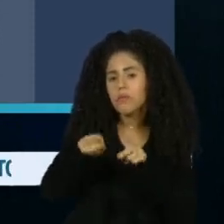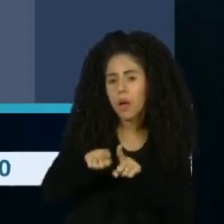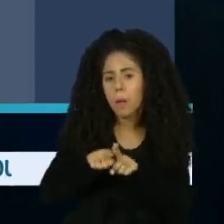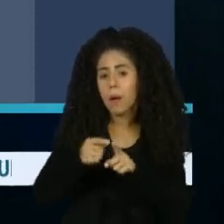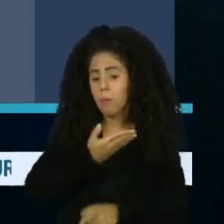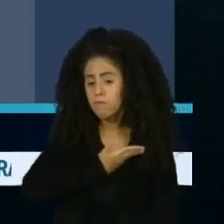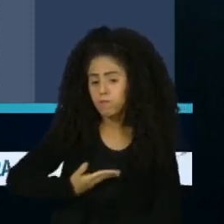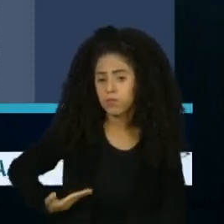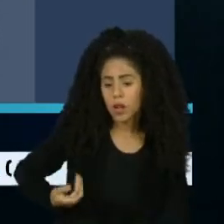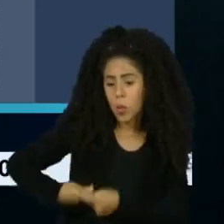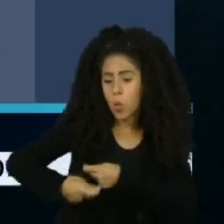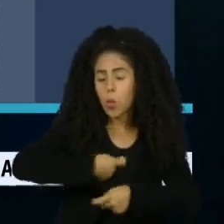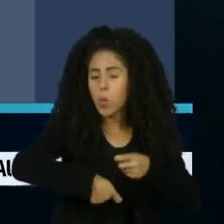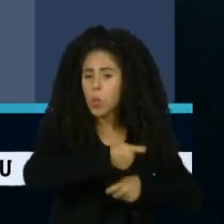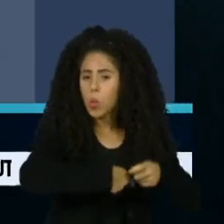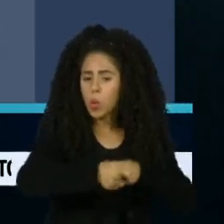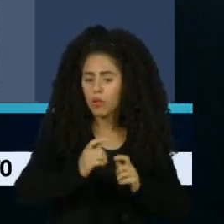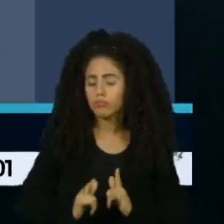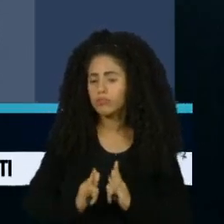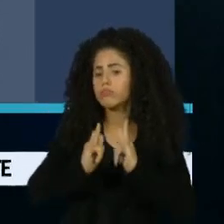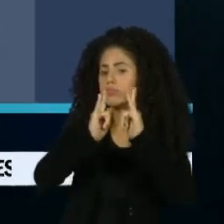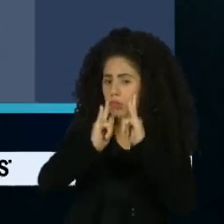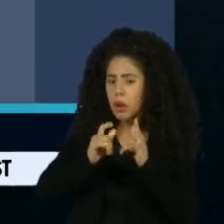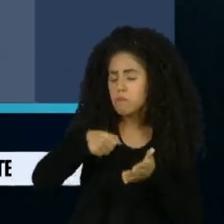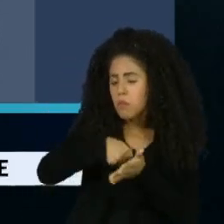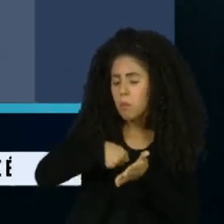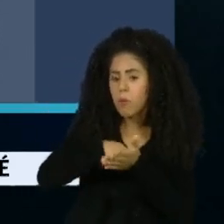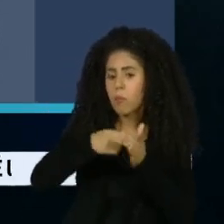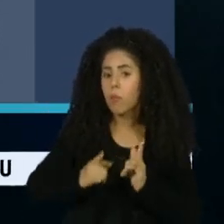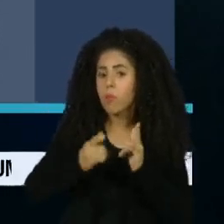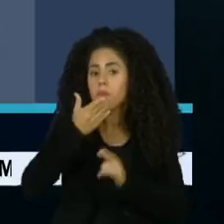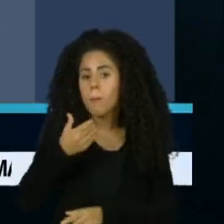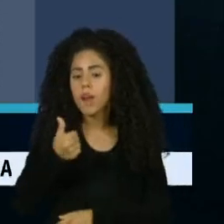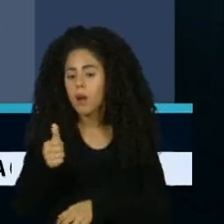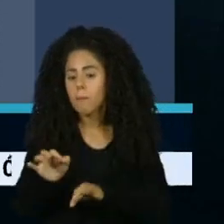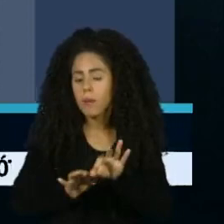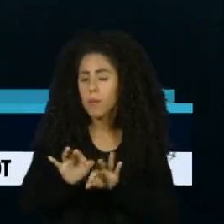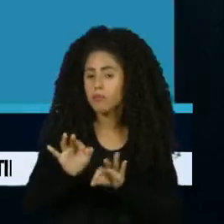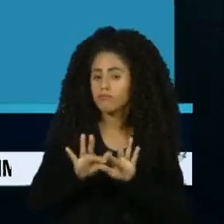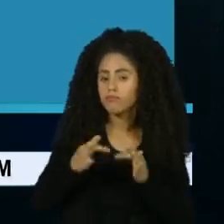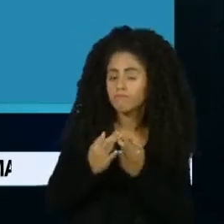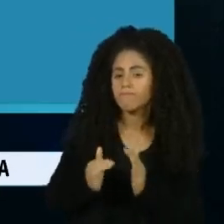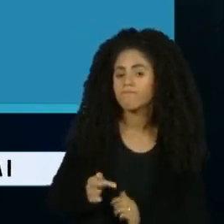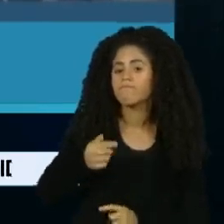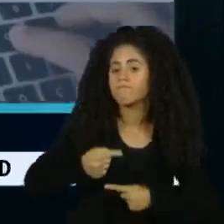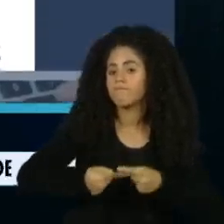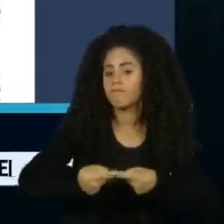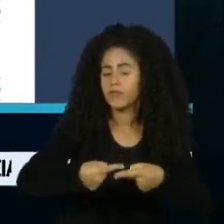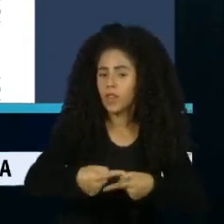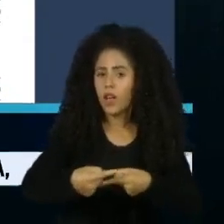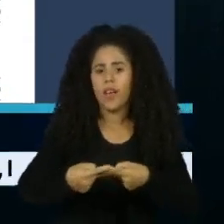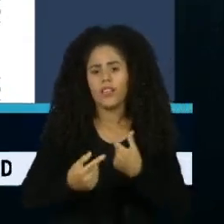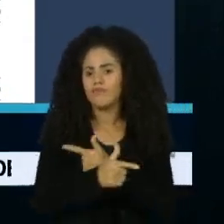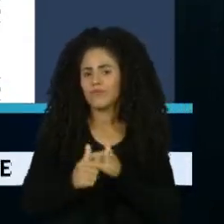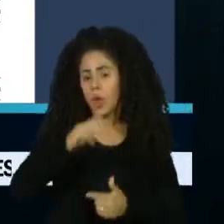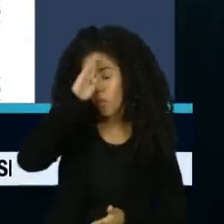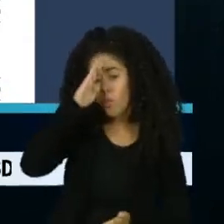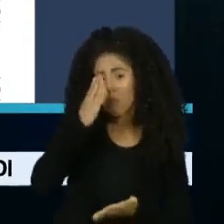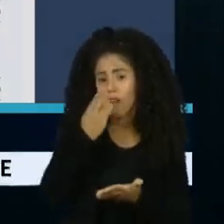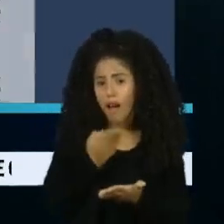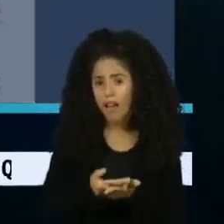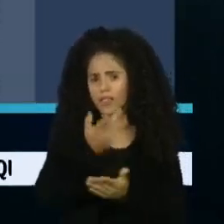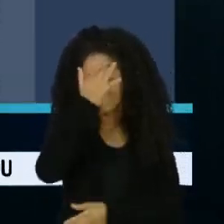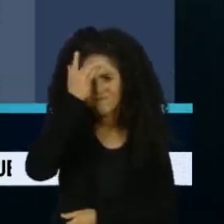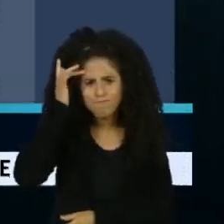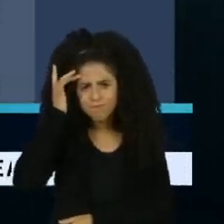governos financiarem projetos de infraestrutura para construir um futuro melhor para seus filhos. Quando não existe a confiança que as